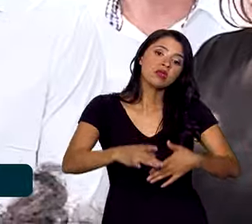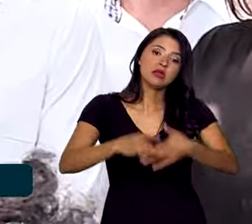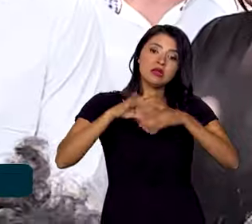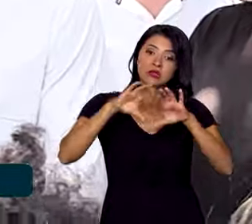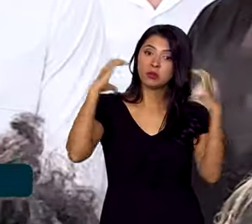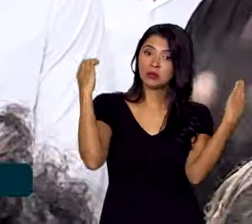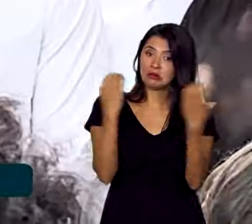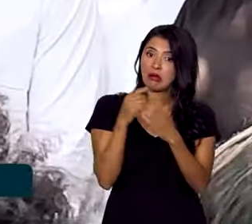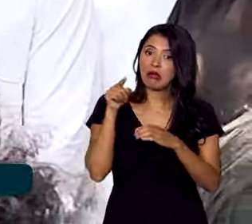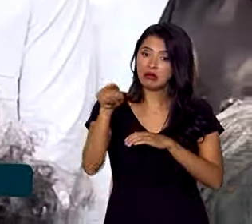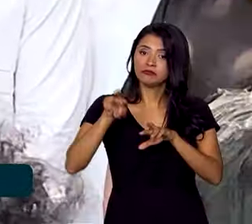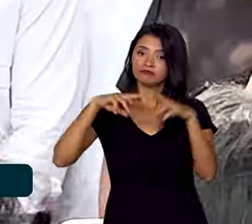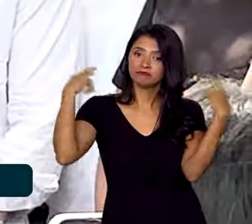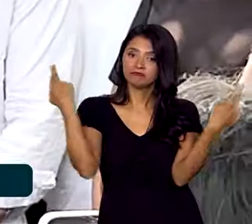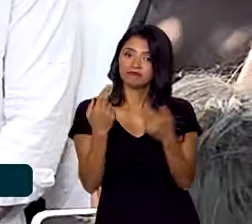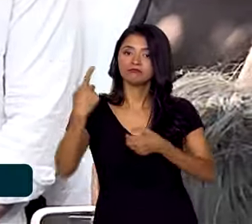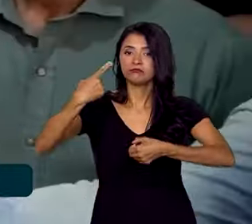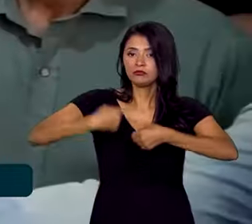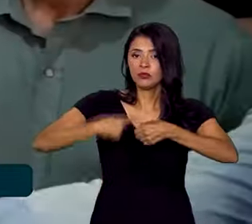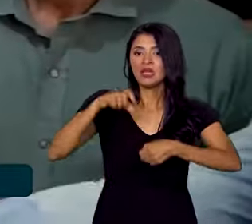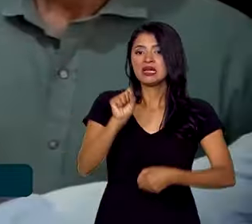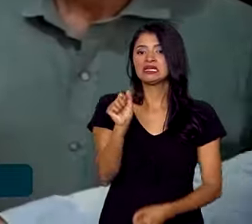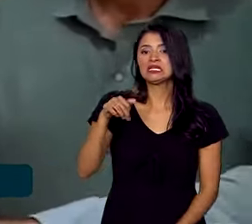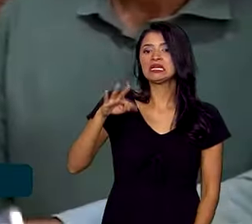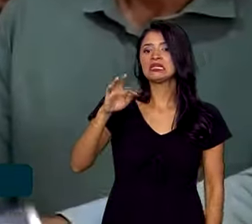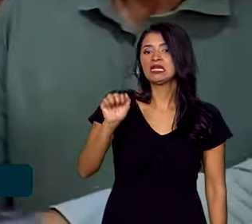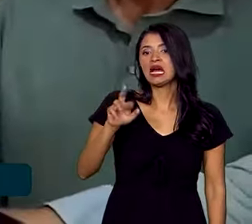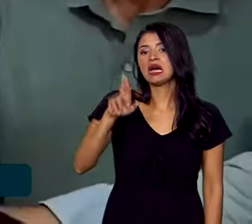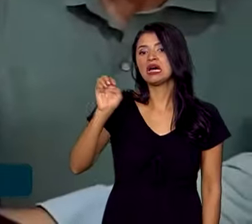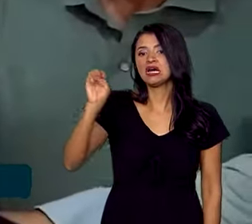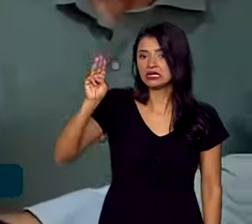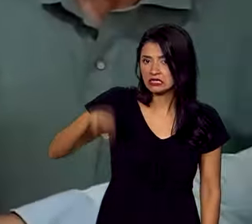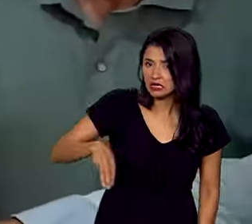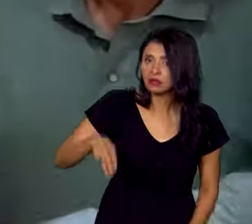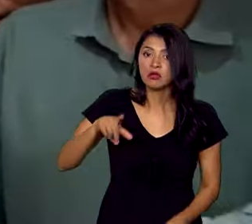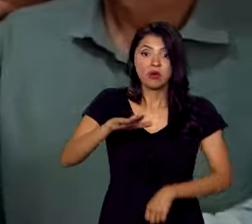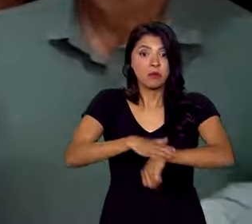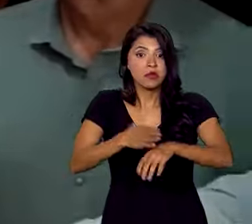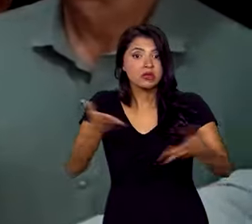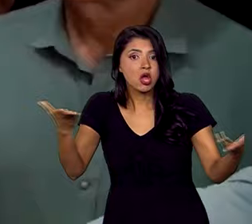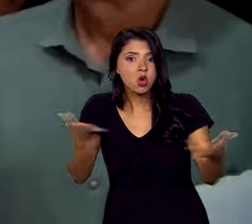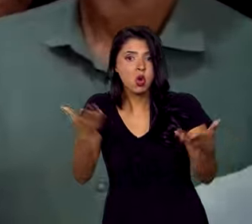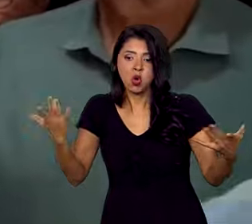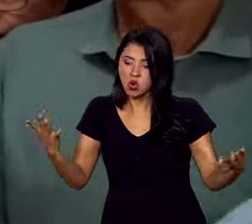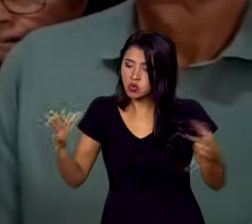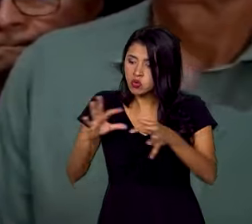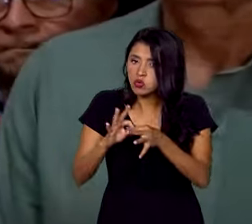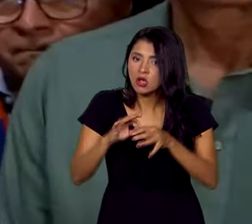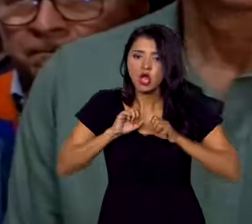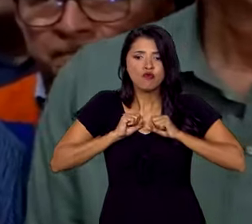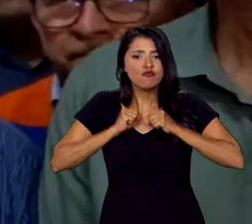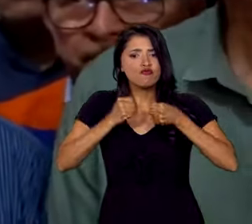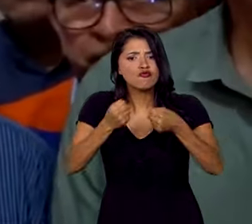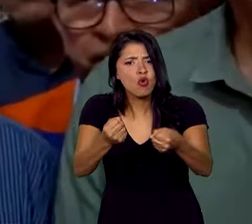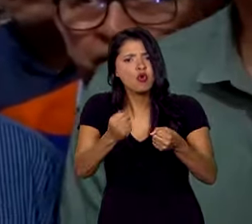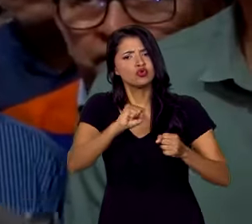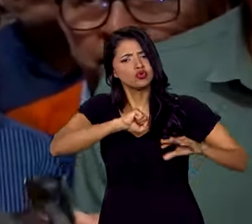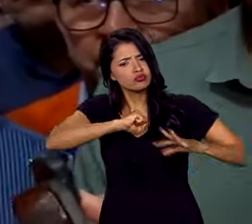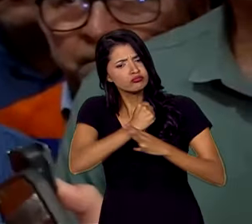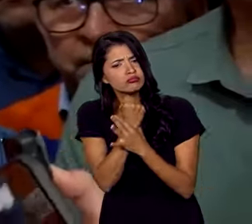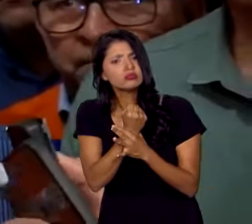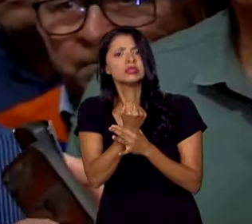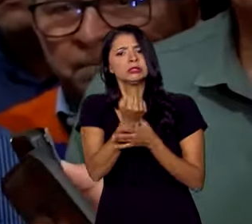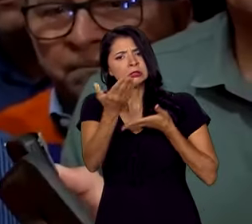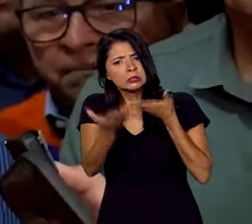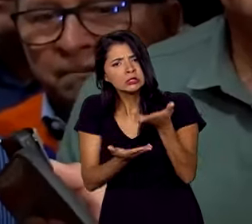comunitárias na cidade de Santarém. Este é o momento de unir esforços para garantir a assistência e